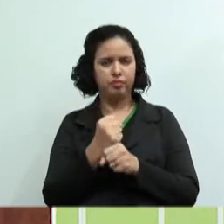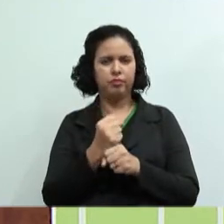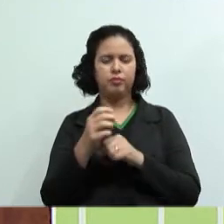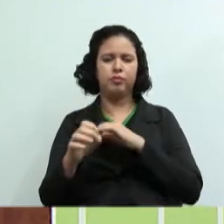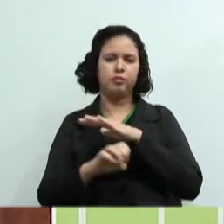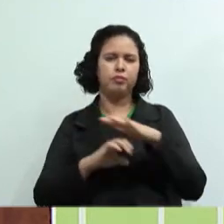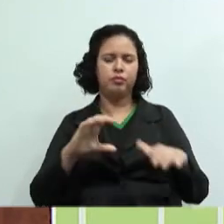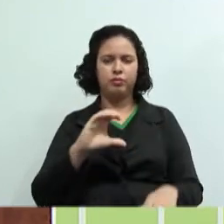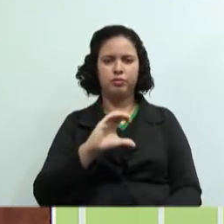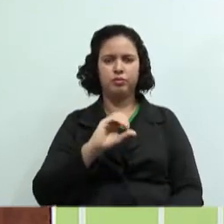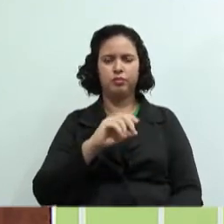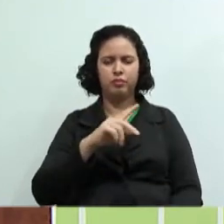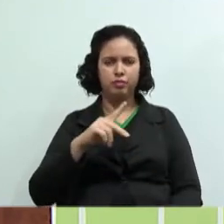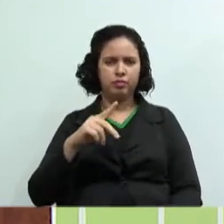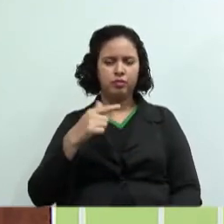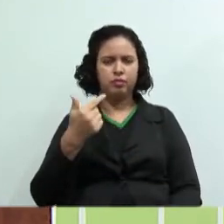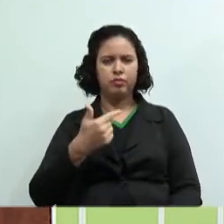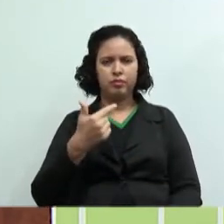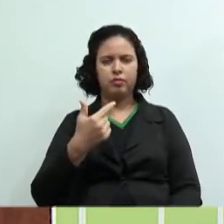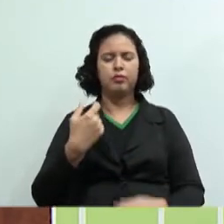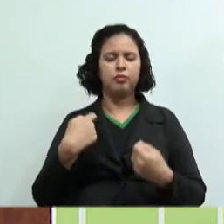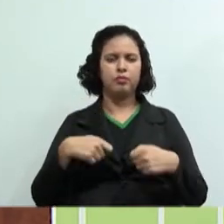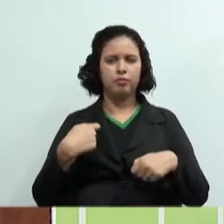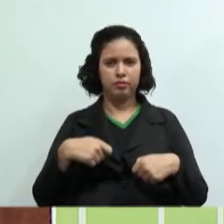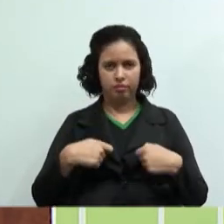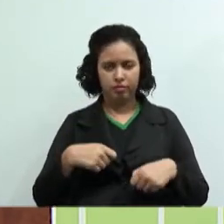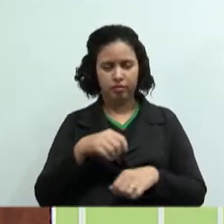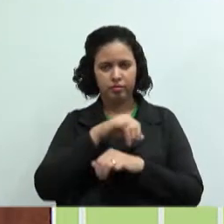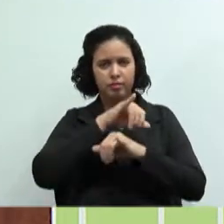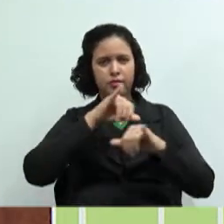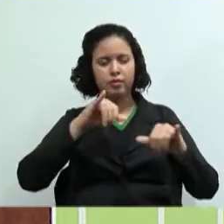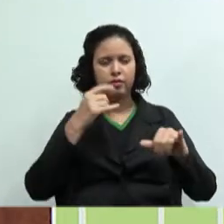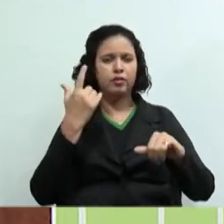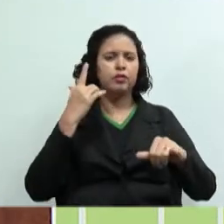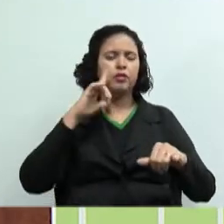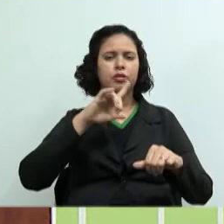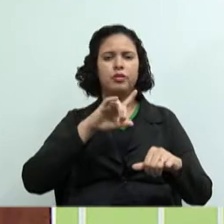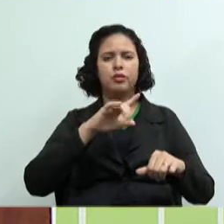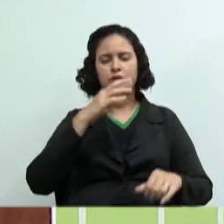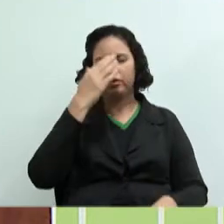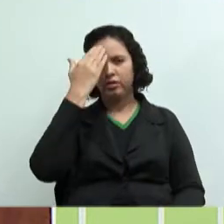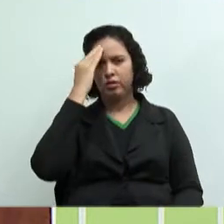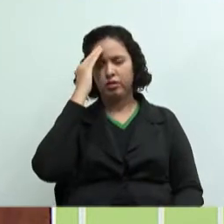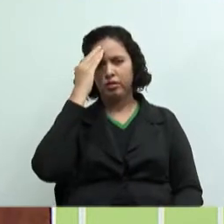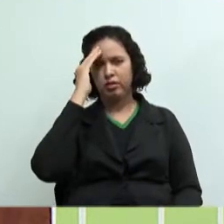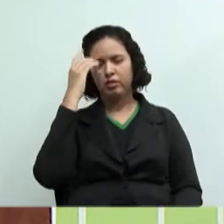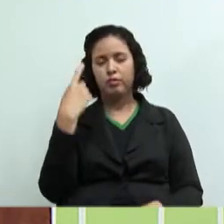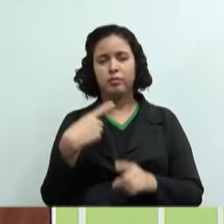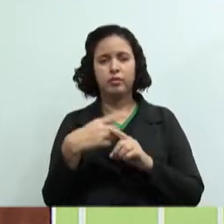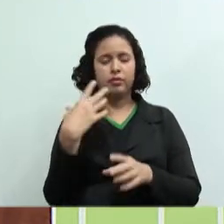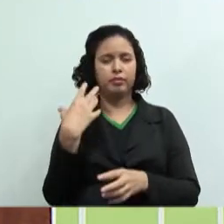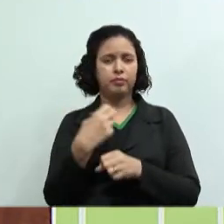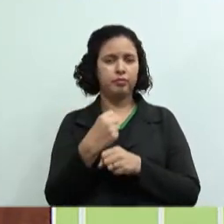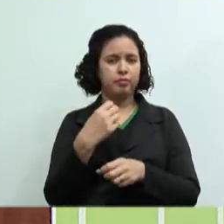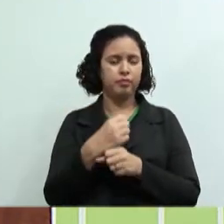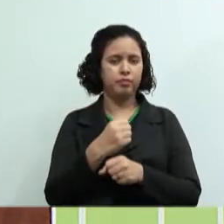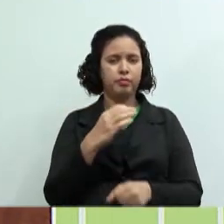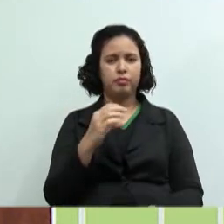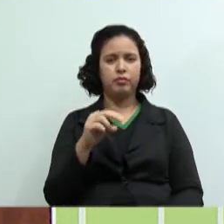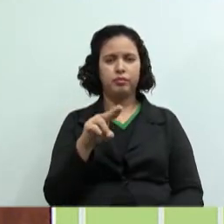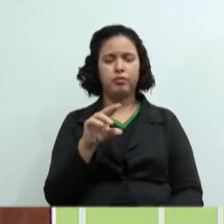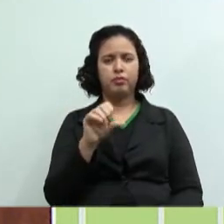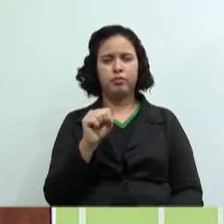o material para vocês, material mais lúdico, para que vocês consigam compreender. Porque a contabilidade de custos, até para a gente